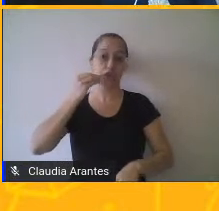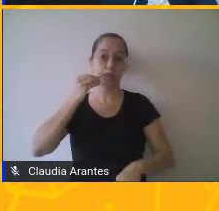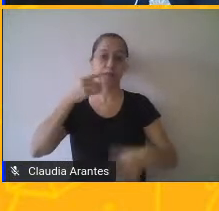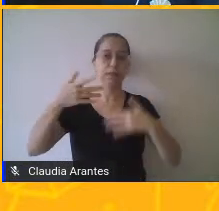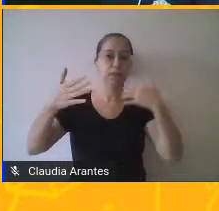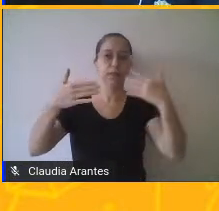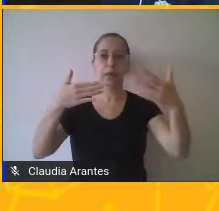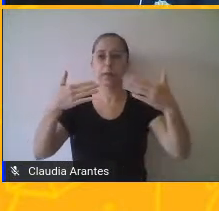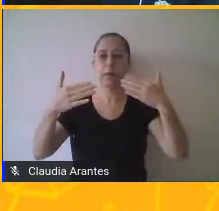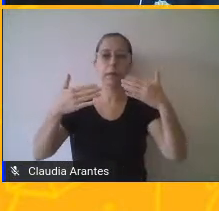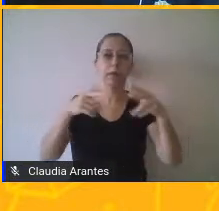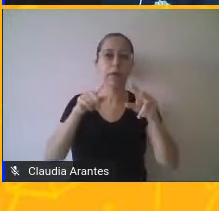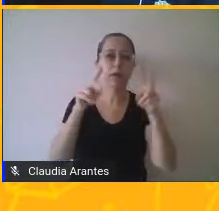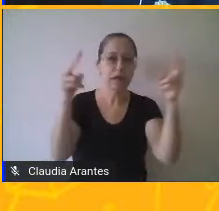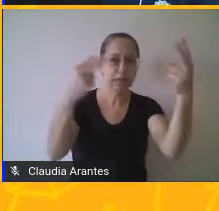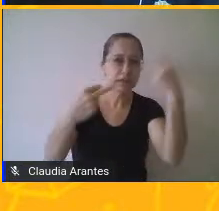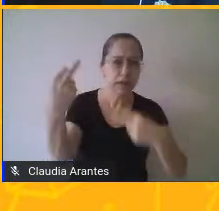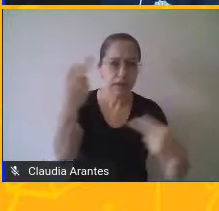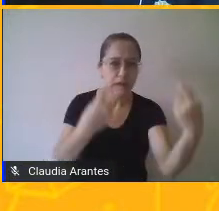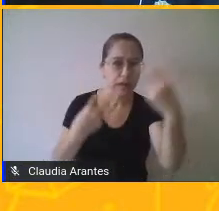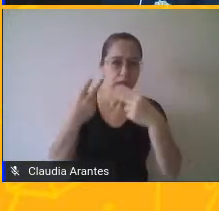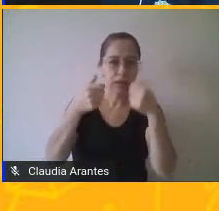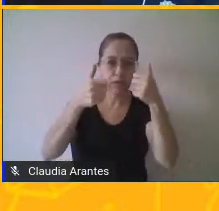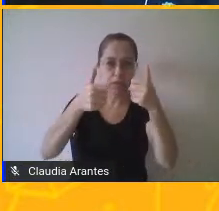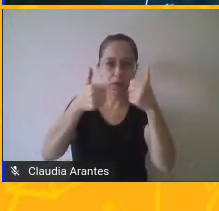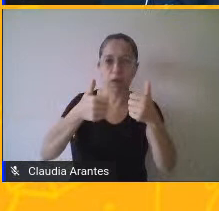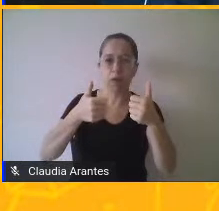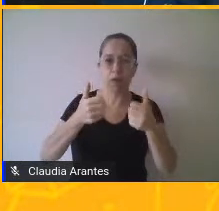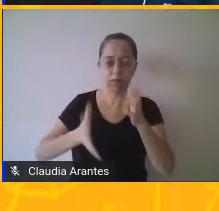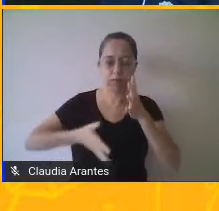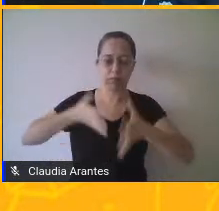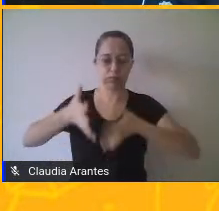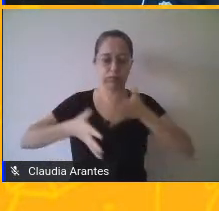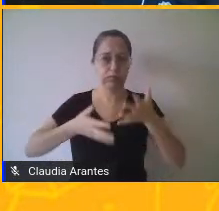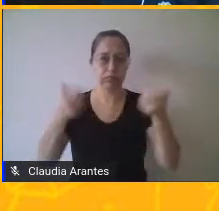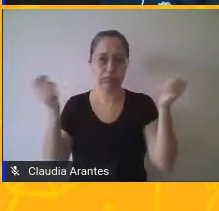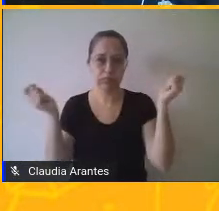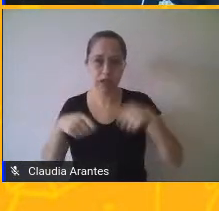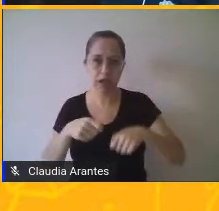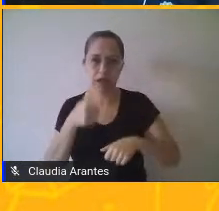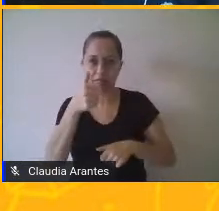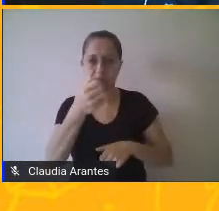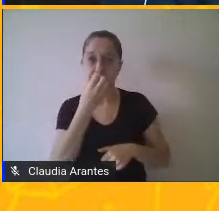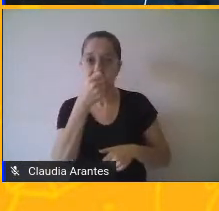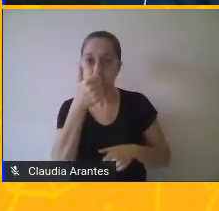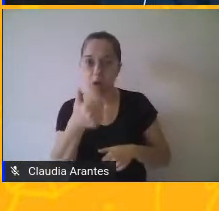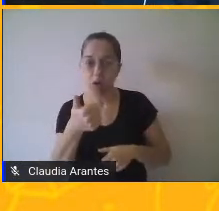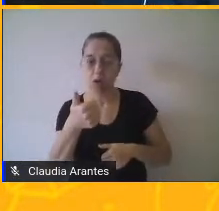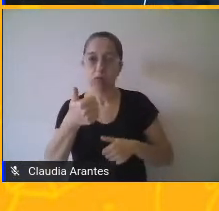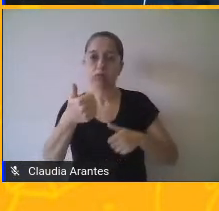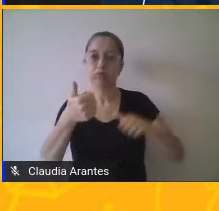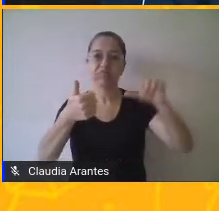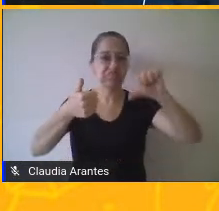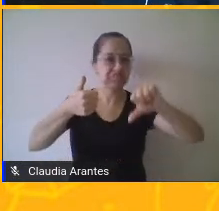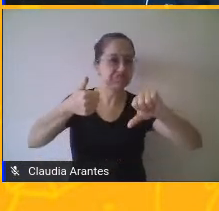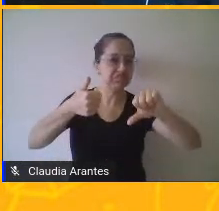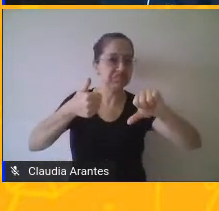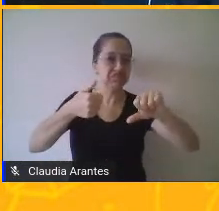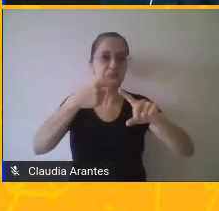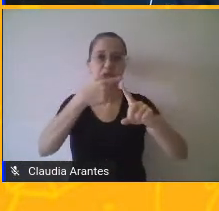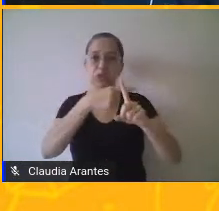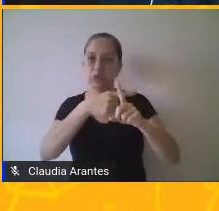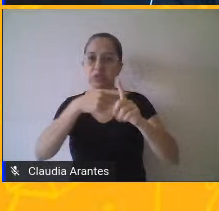o diálogo só se realiza quando o feedback acontece. Se eu pegar um telefone